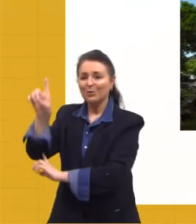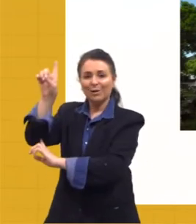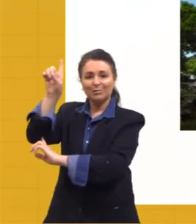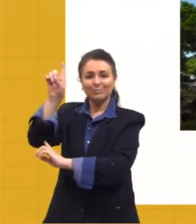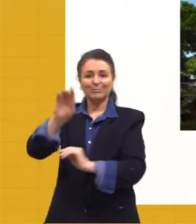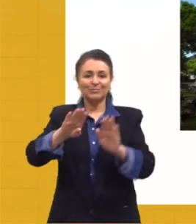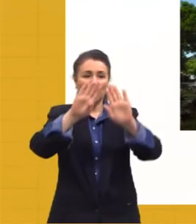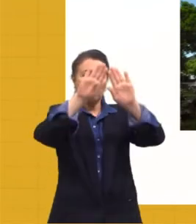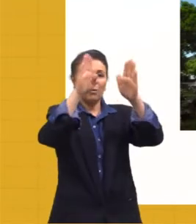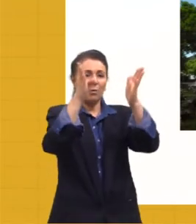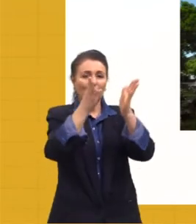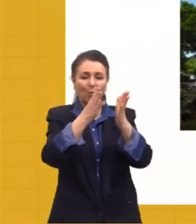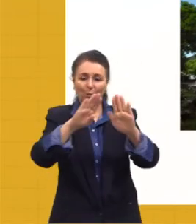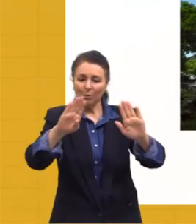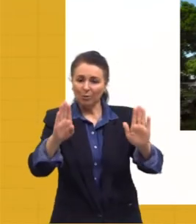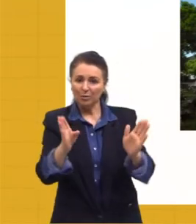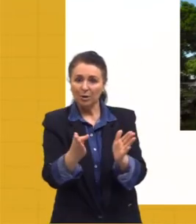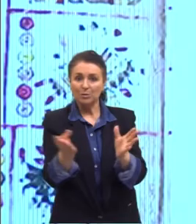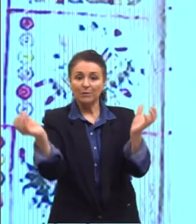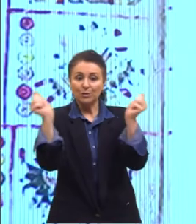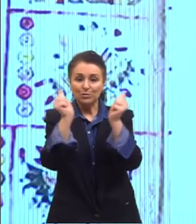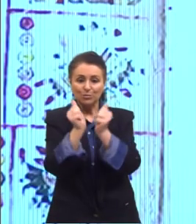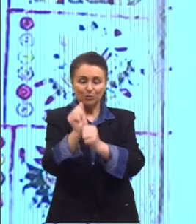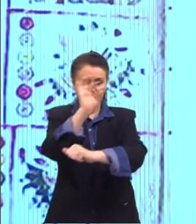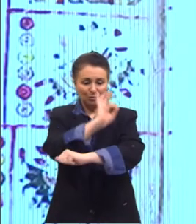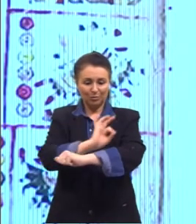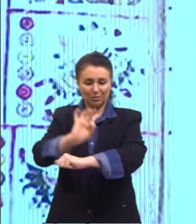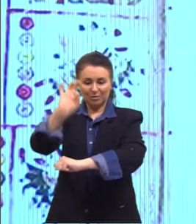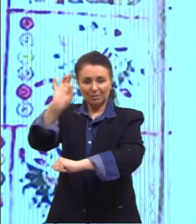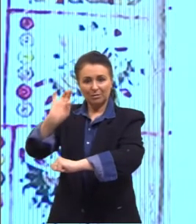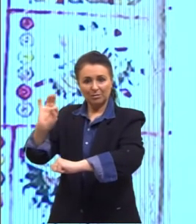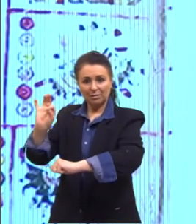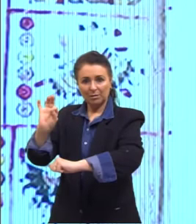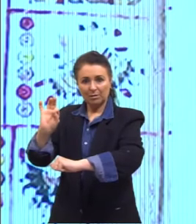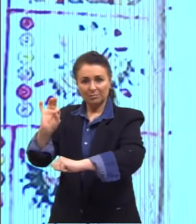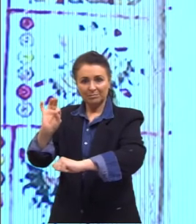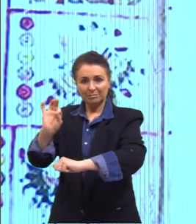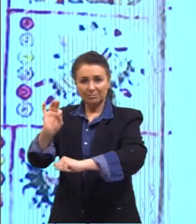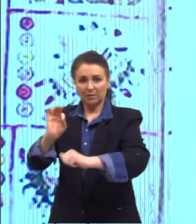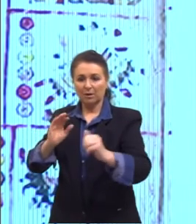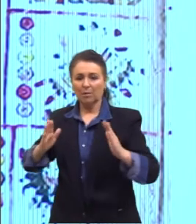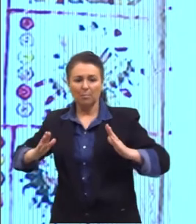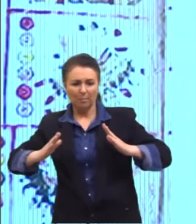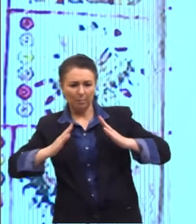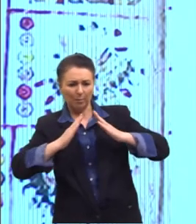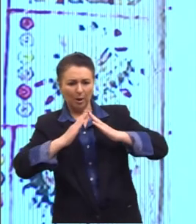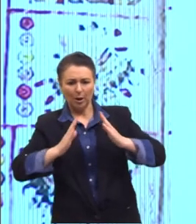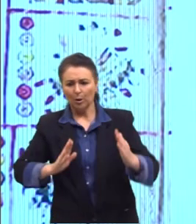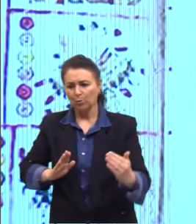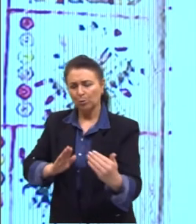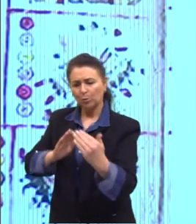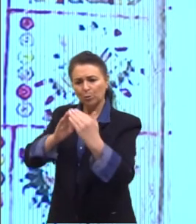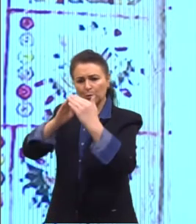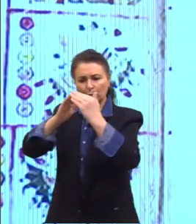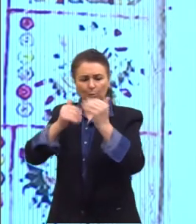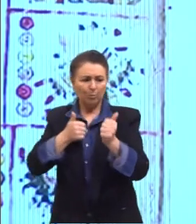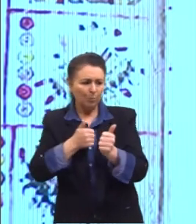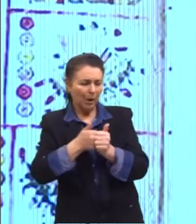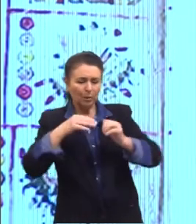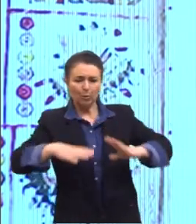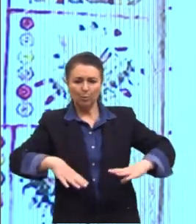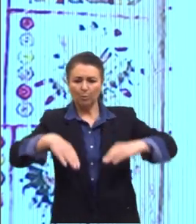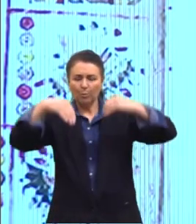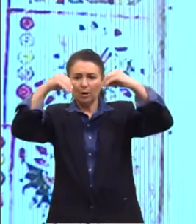frequentemente era associada à arquitetura, ou seja, estava próximo a uma pirâmide, estava próximo a um palácio,